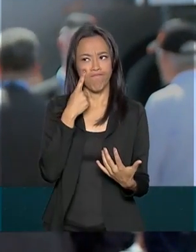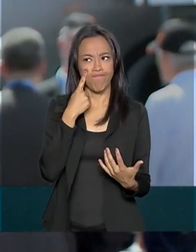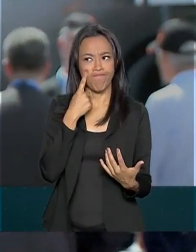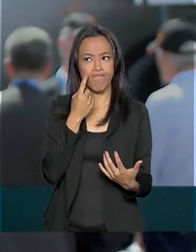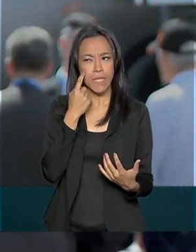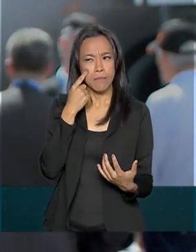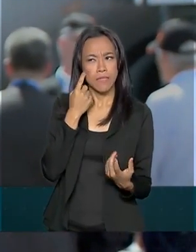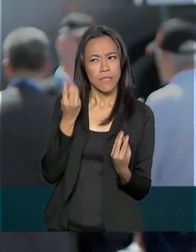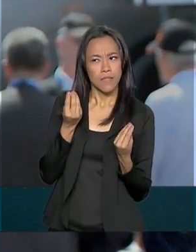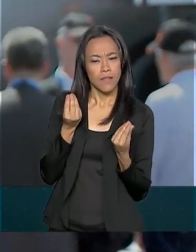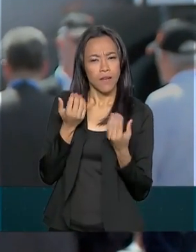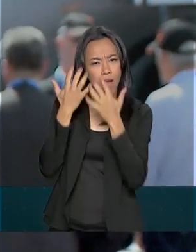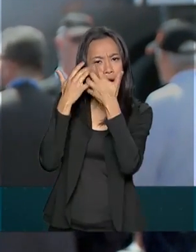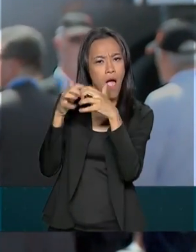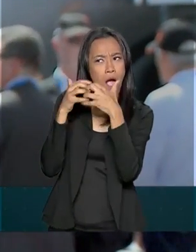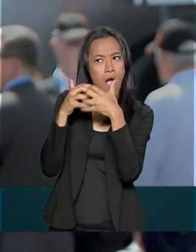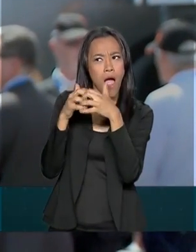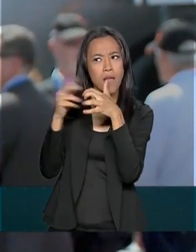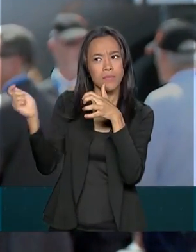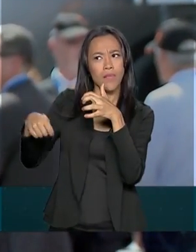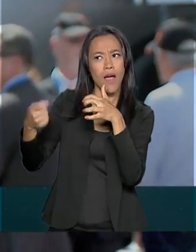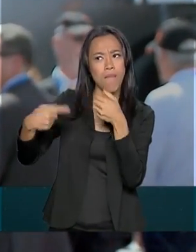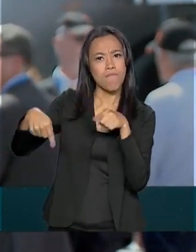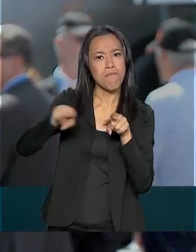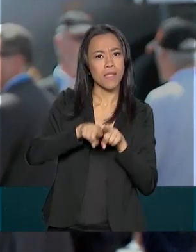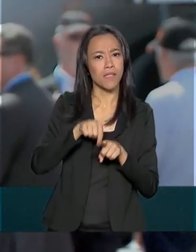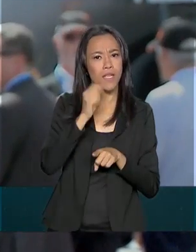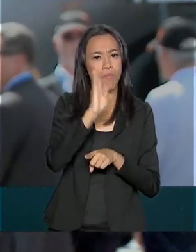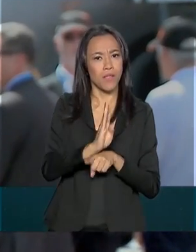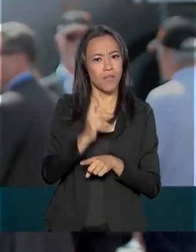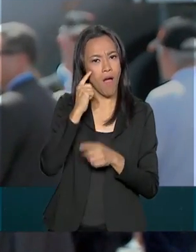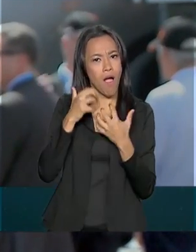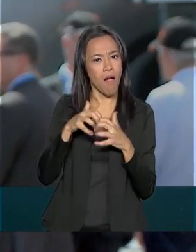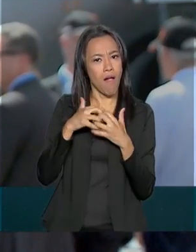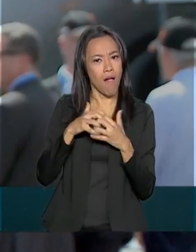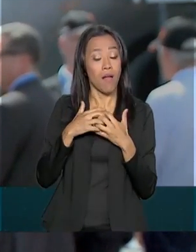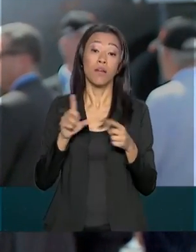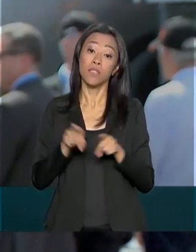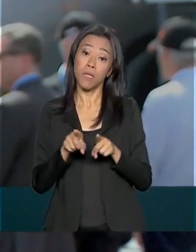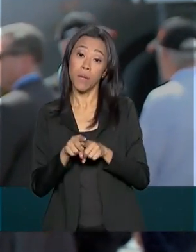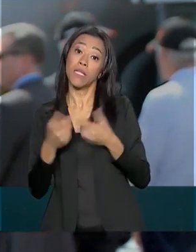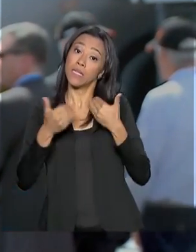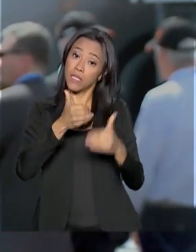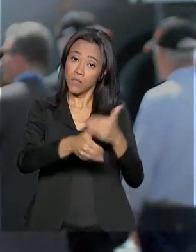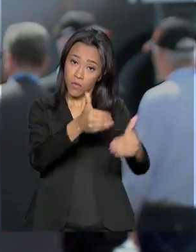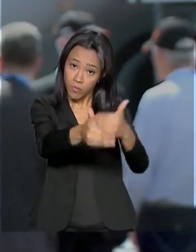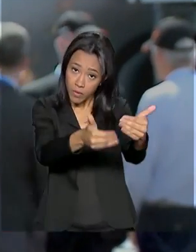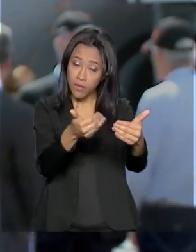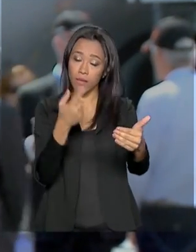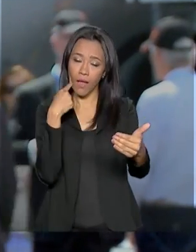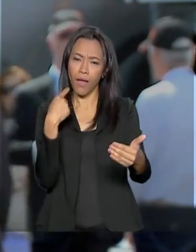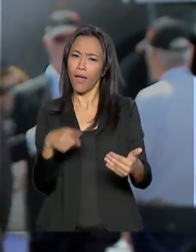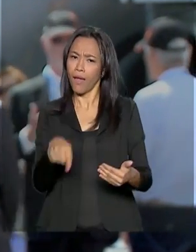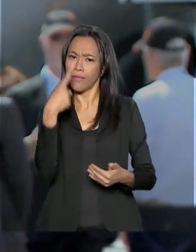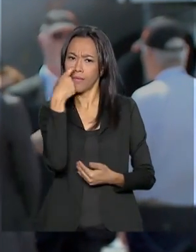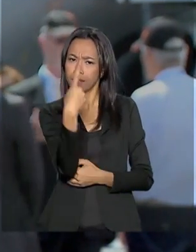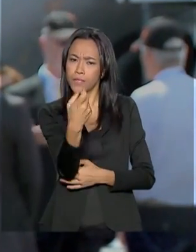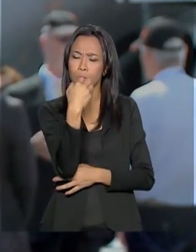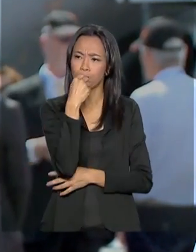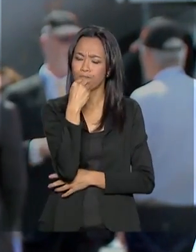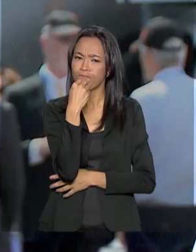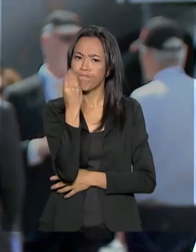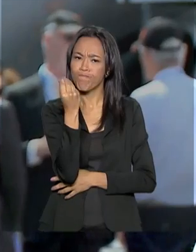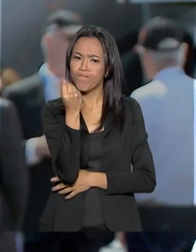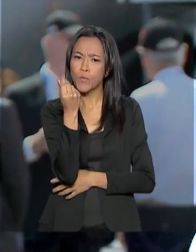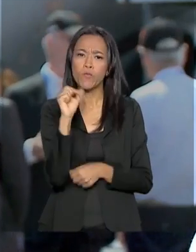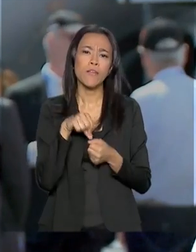parcerias com o Brasil e do lado do desenvolvimento é interessante notar o que a gente precisa fazer ali